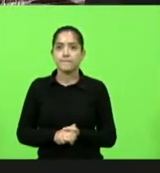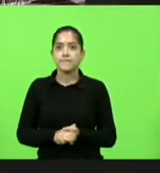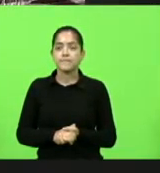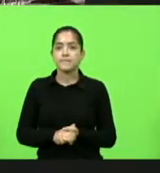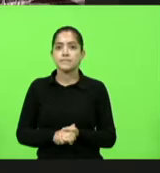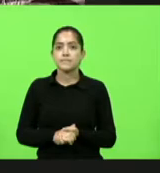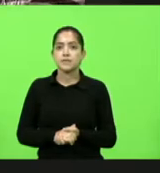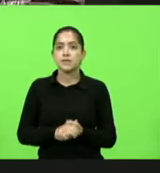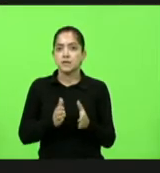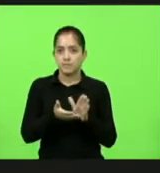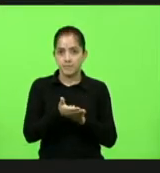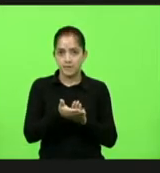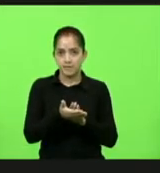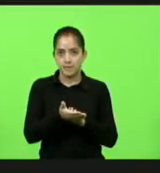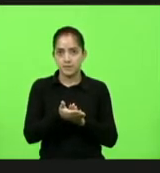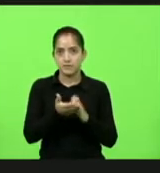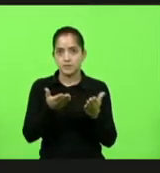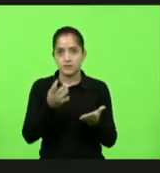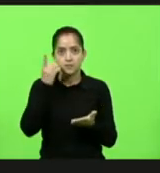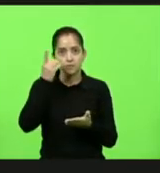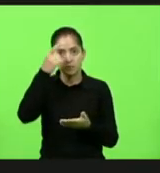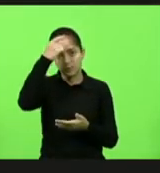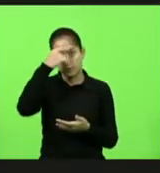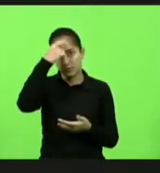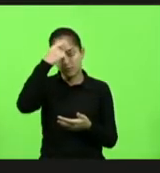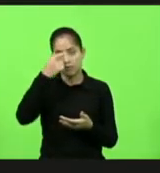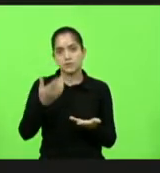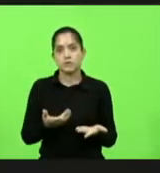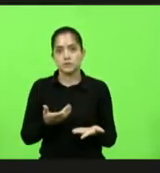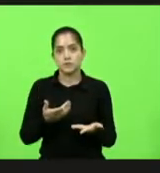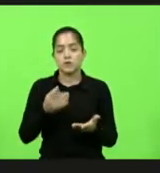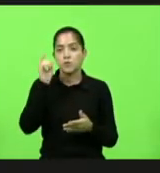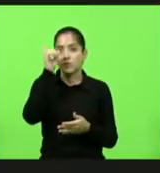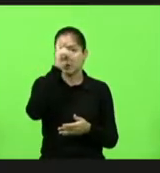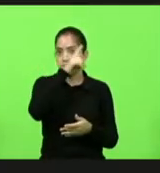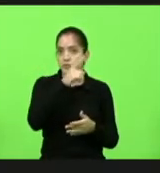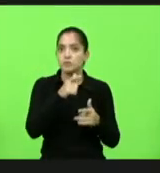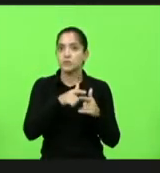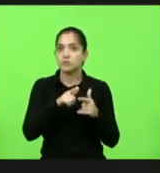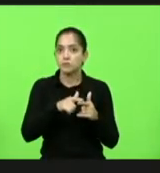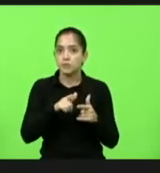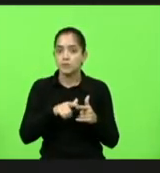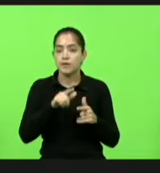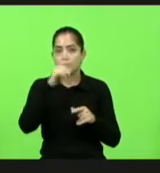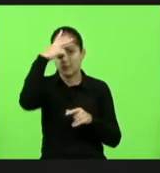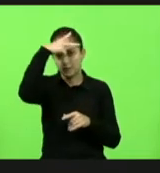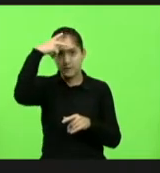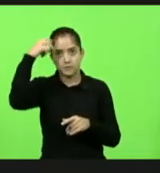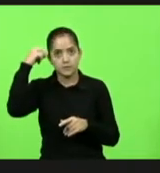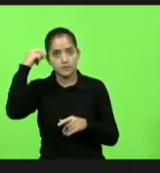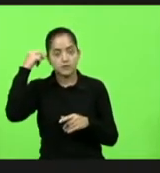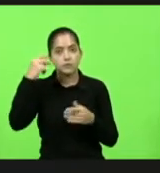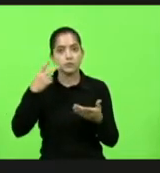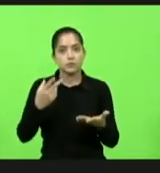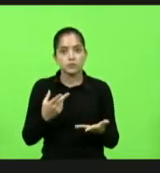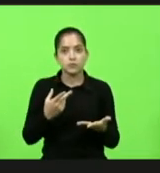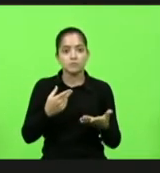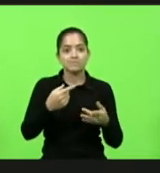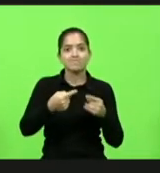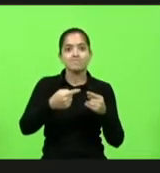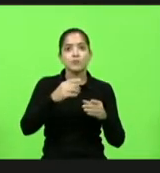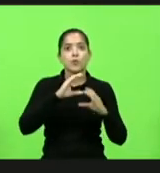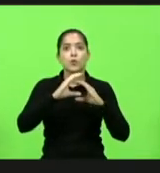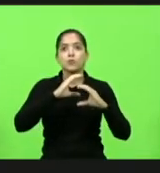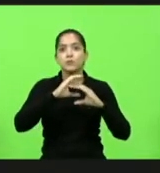Quero parabenizar o deputado Maurício, e, realmente, uma das dificuldades das prefeituras é que elas não têm diálogo entre